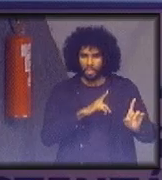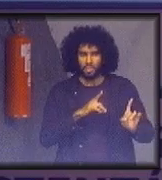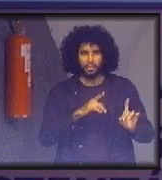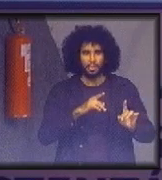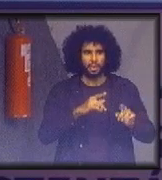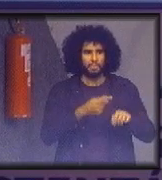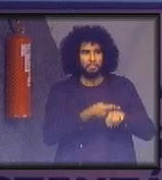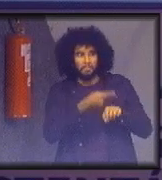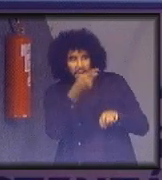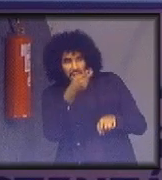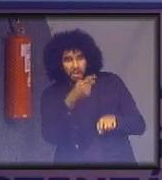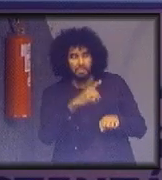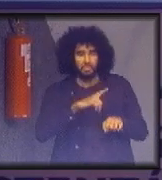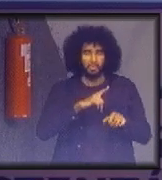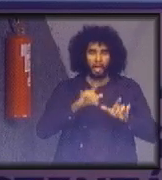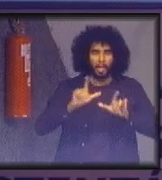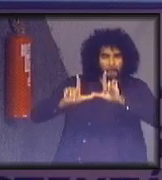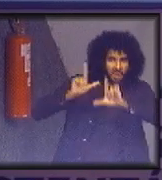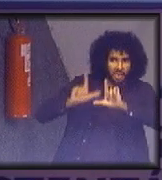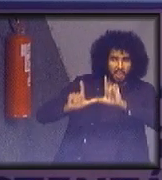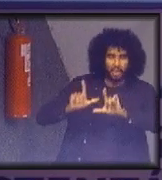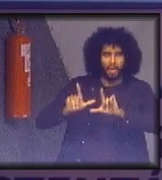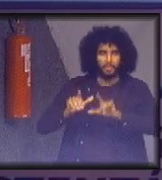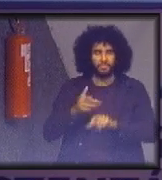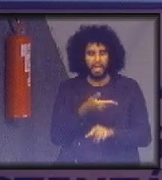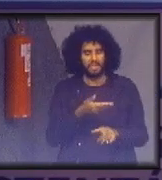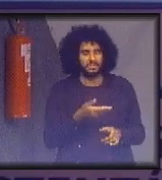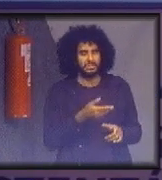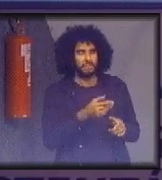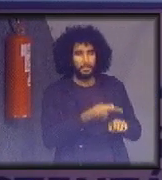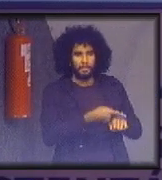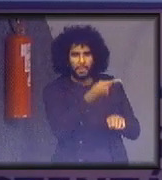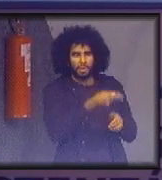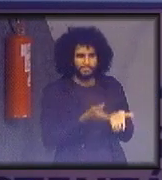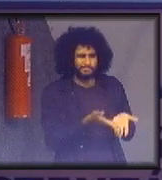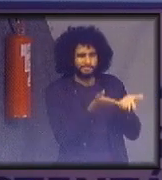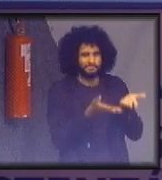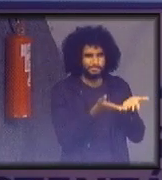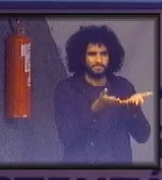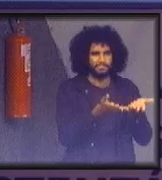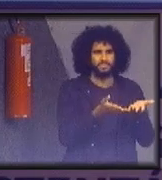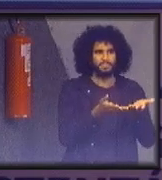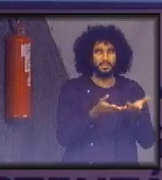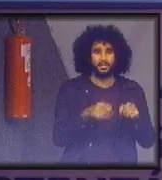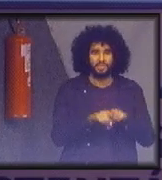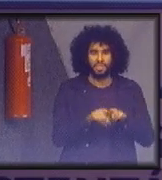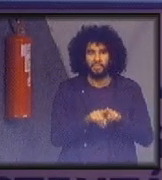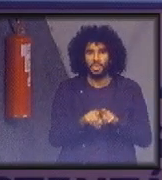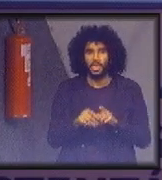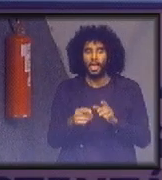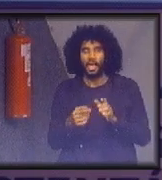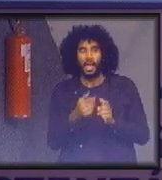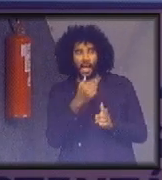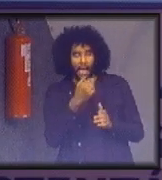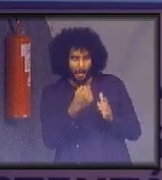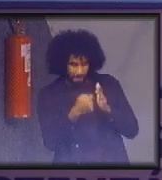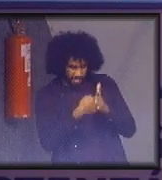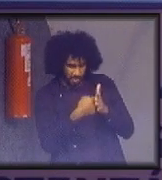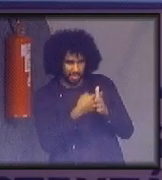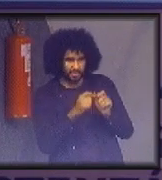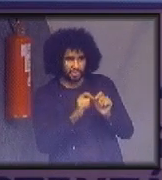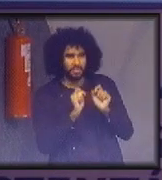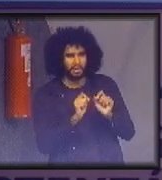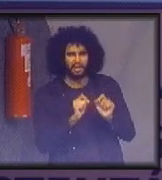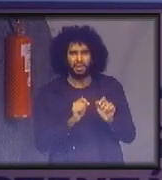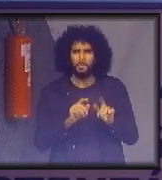prêmios, e esses prêmios incentivam e mobilizam, que era a pergunta que o Pablo fazia. Mas será que existem outras